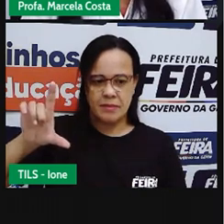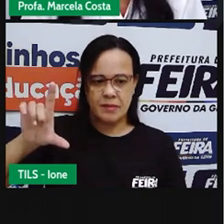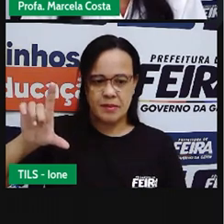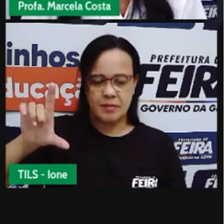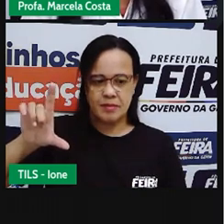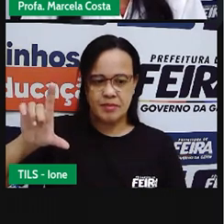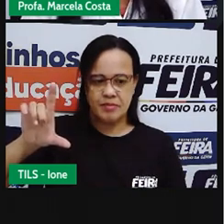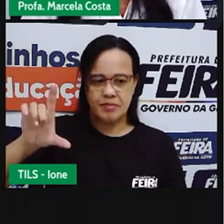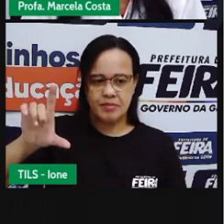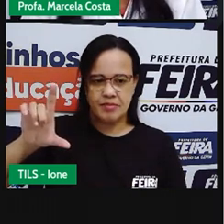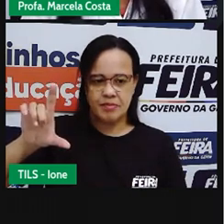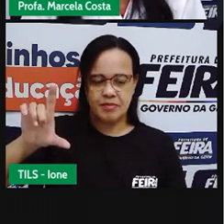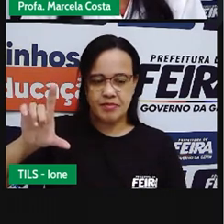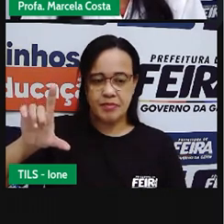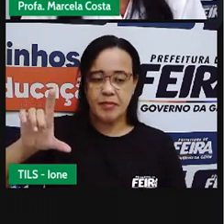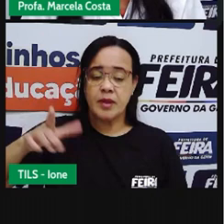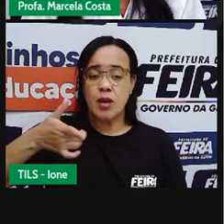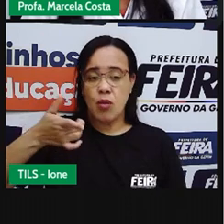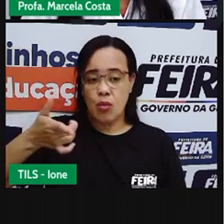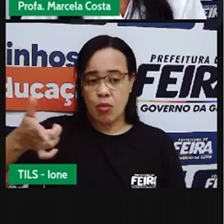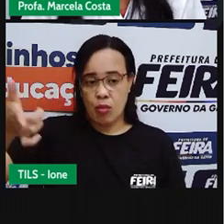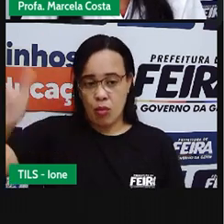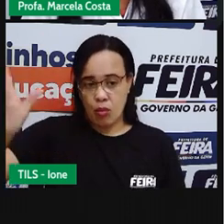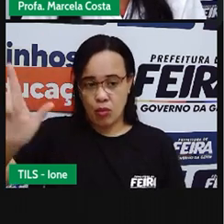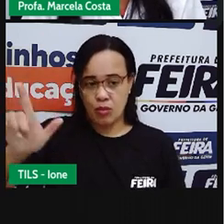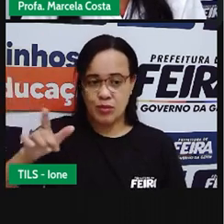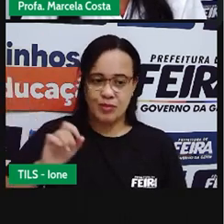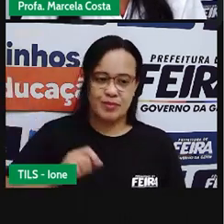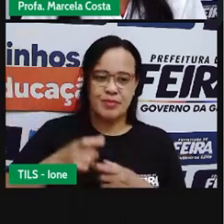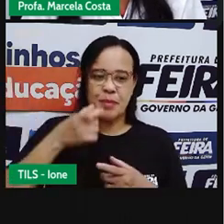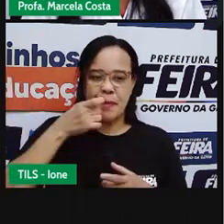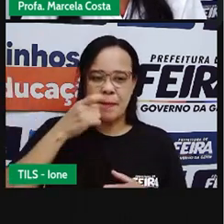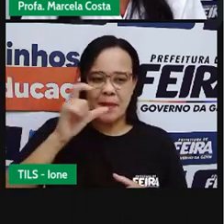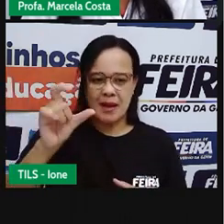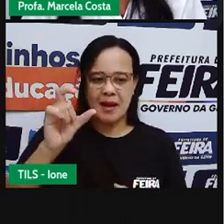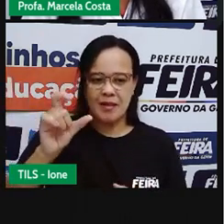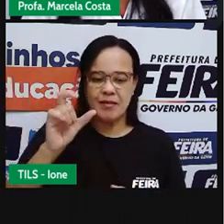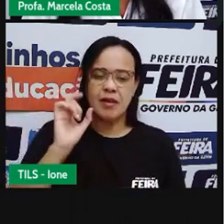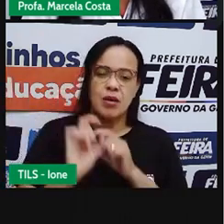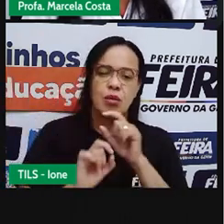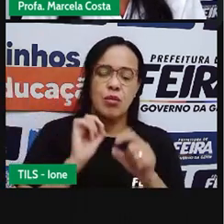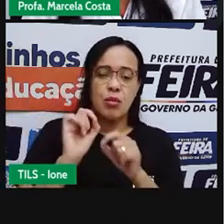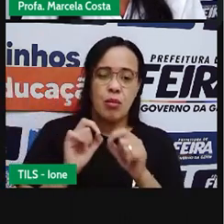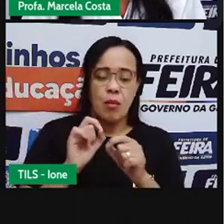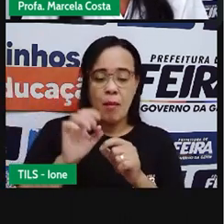Agora, eu tenho aqui, ó. A palavra Bode. Bode.